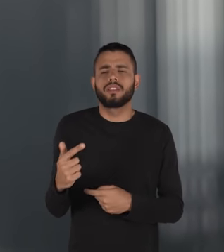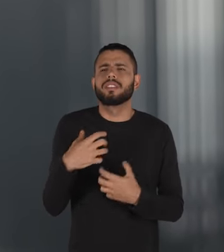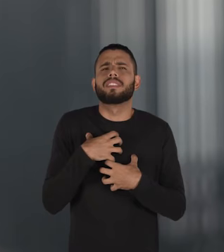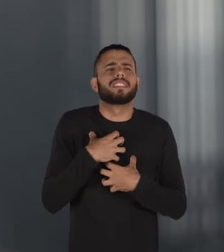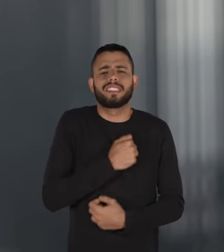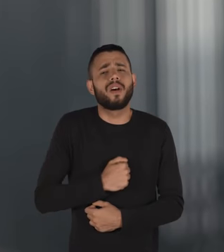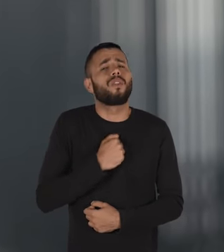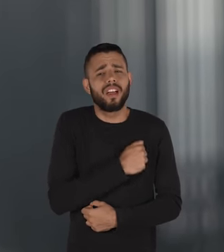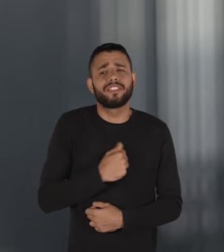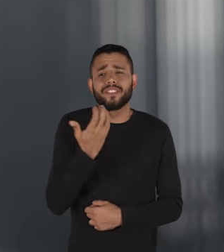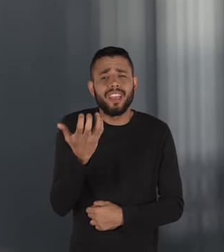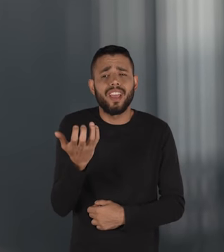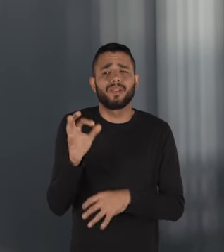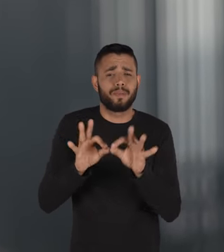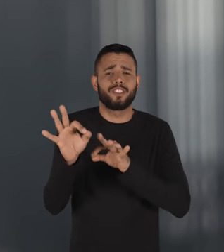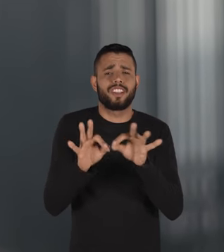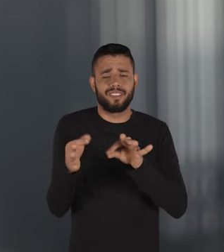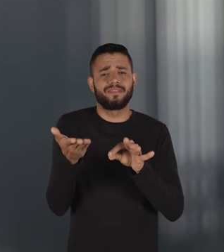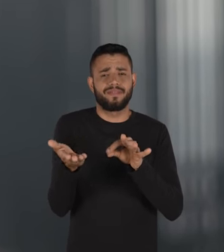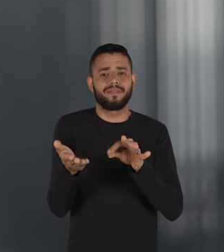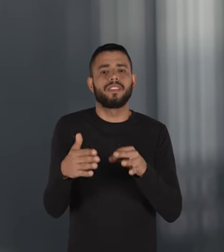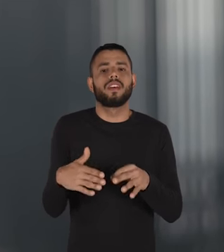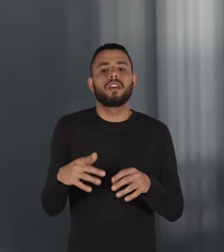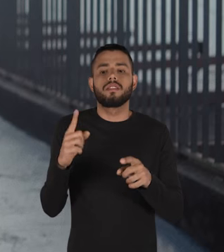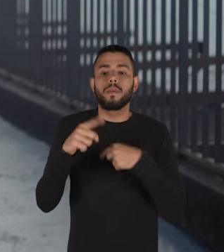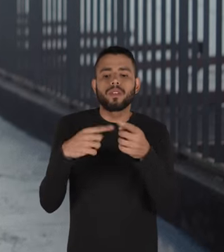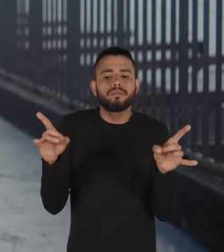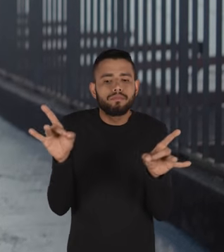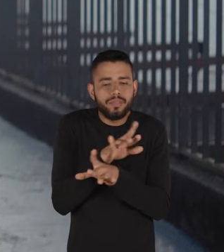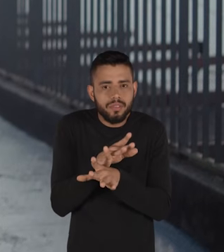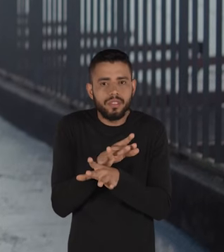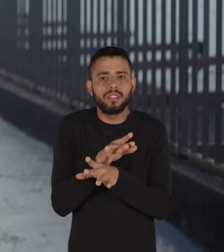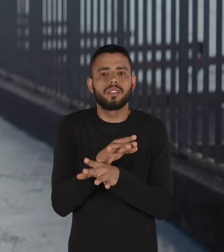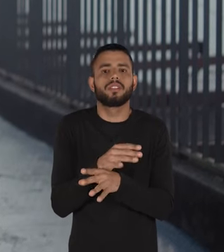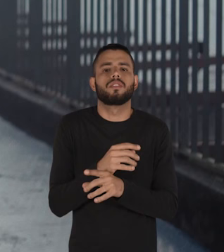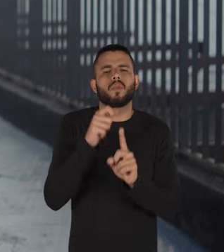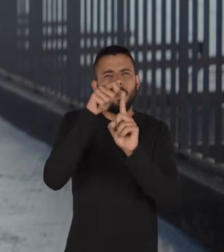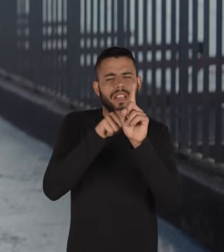não tinha eu comecei a sentir falta do projeto sabe quando finalizou